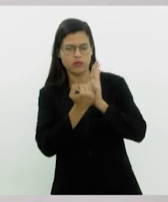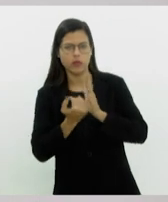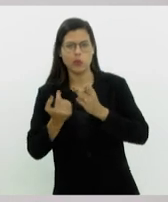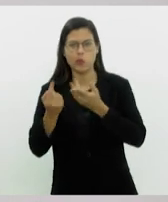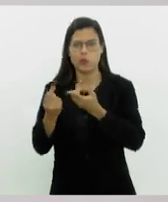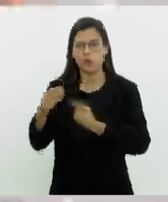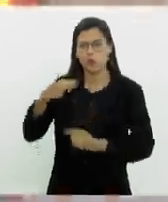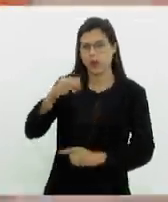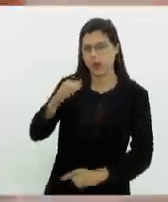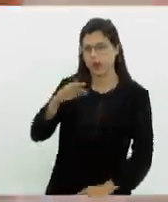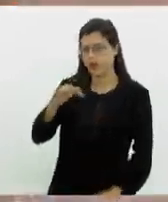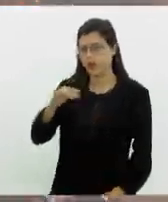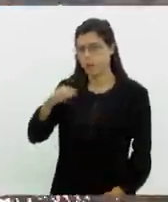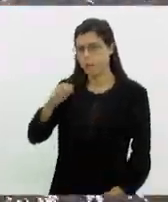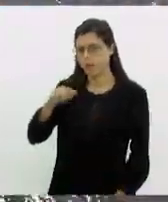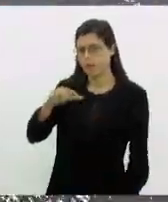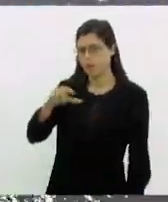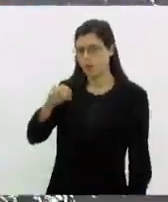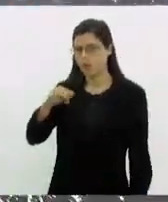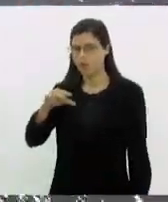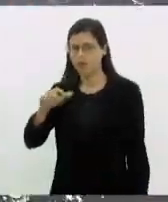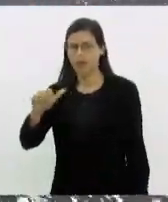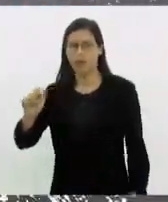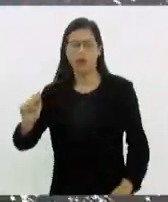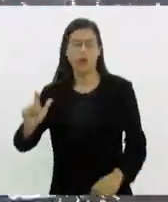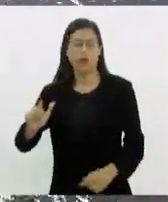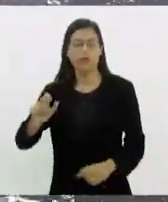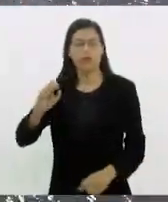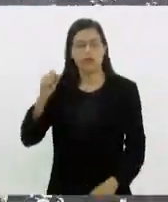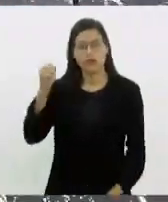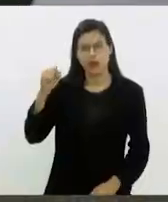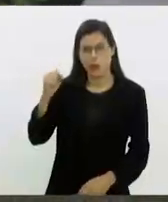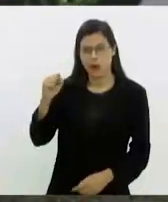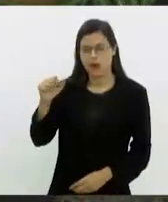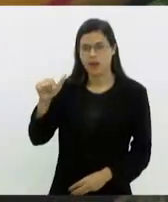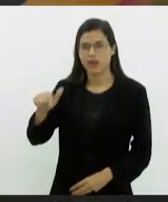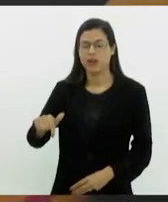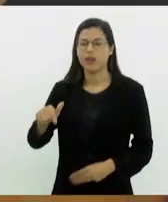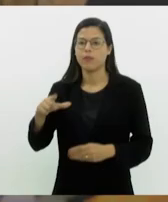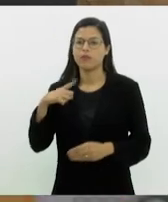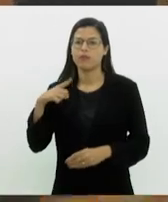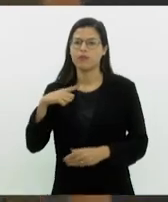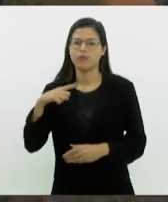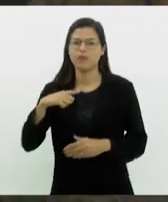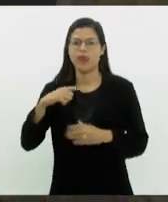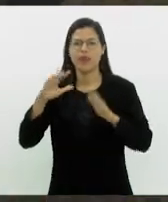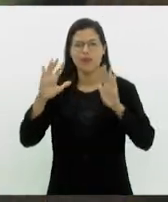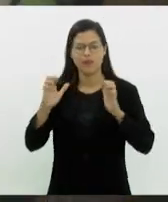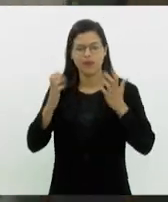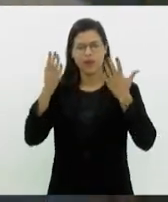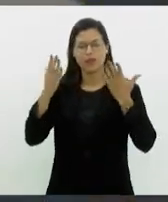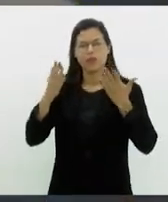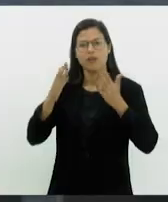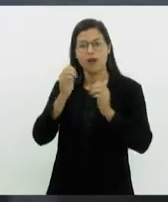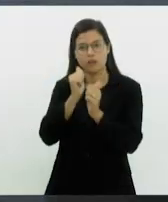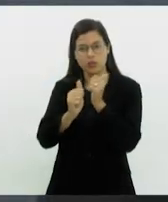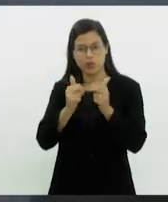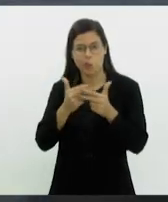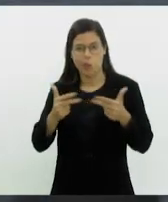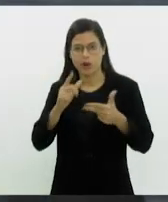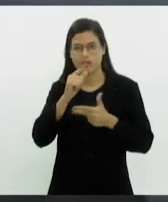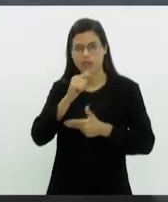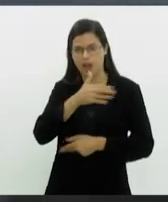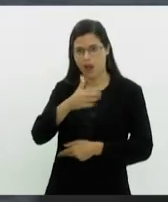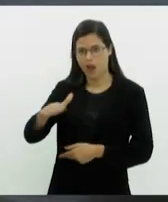antimanicomial. Saquarema é palco do Aloha Spirit, um dos principais festivais de esportes aquáticos do planeta.